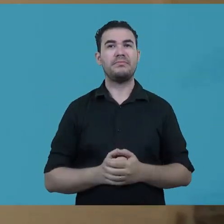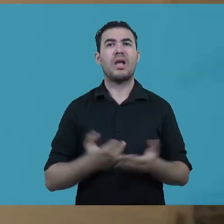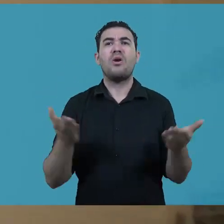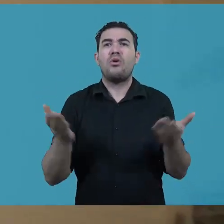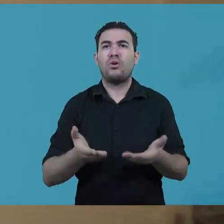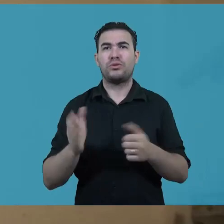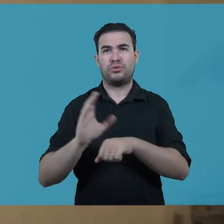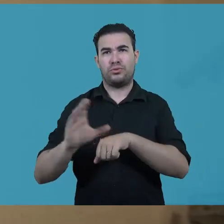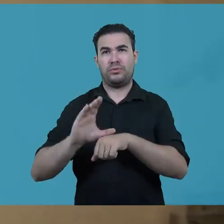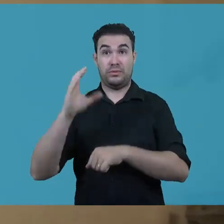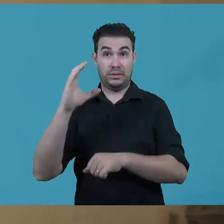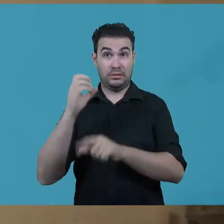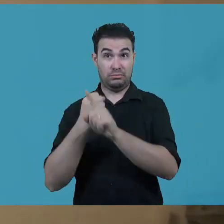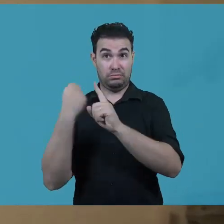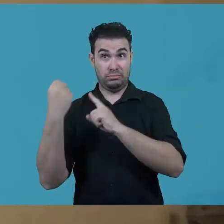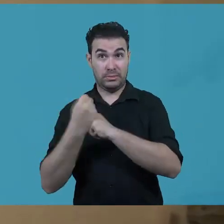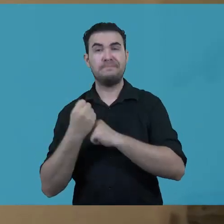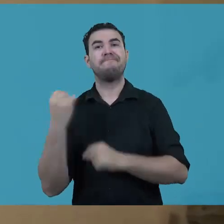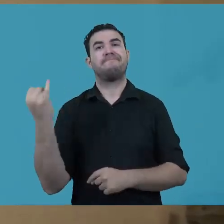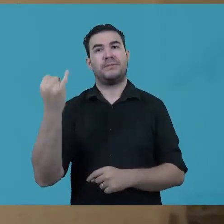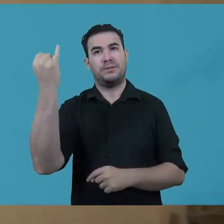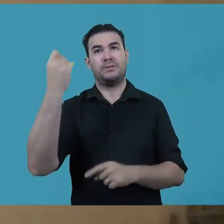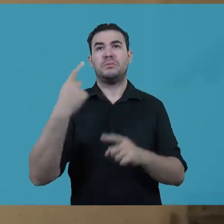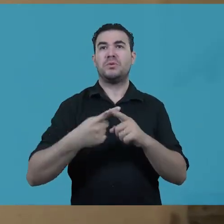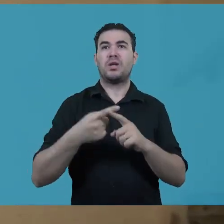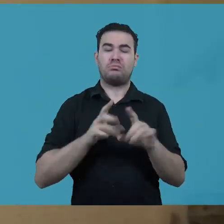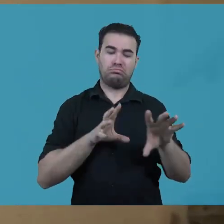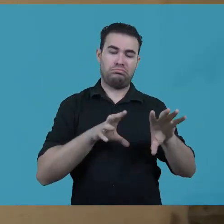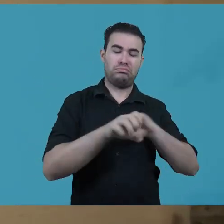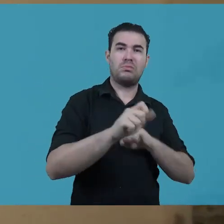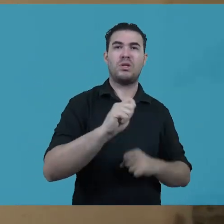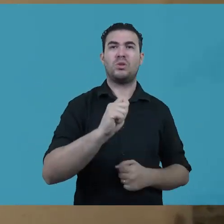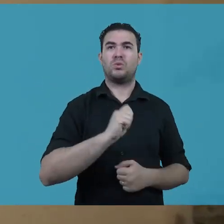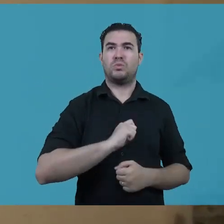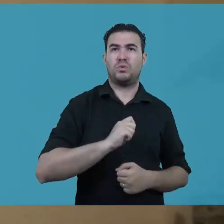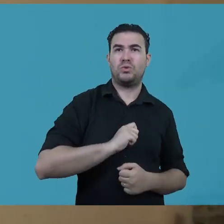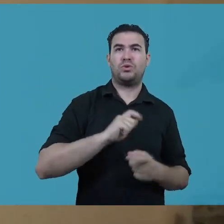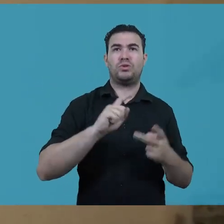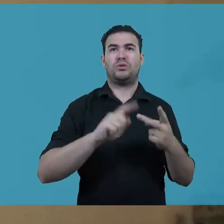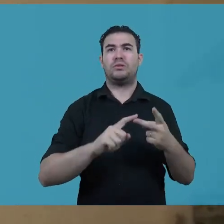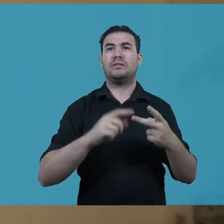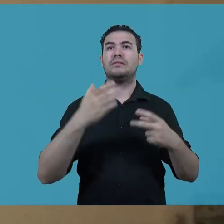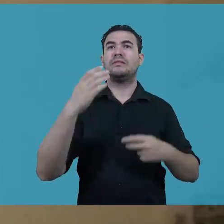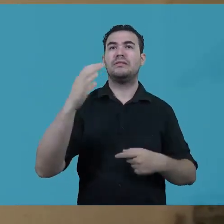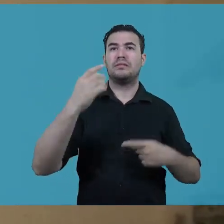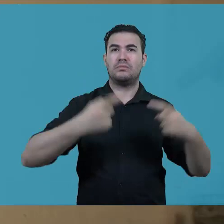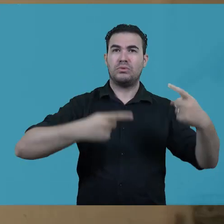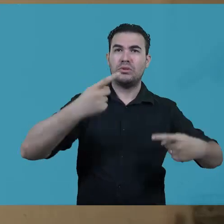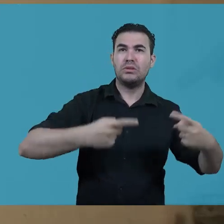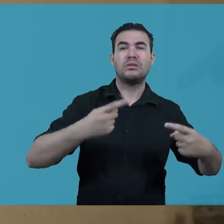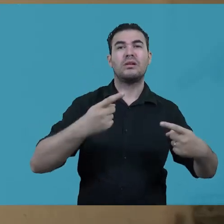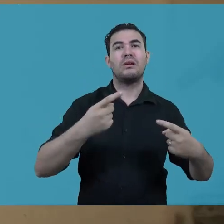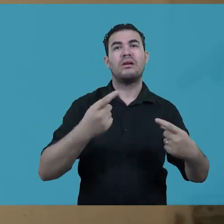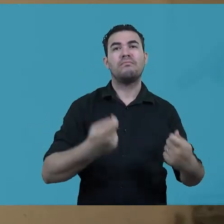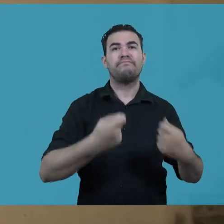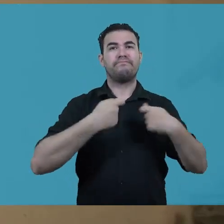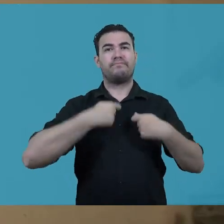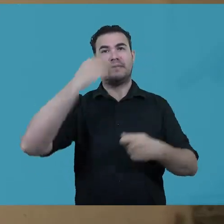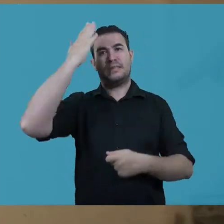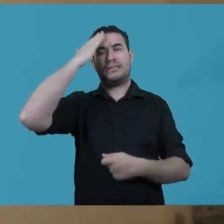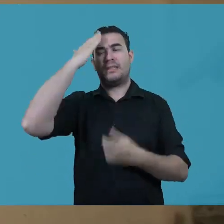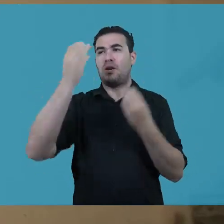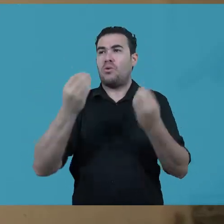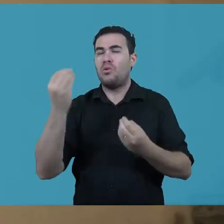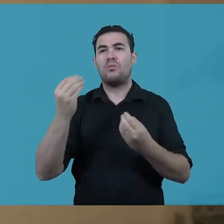porque hoje a sociologia, a antropologia, a ciência política são formas de conhecimento fundamentais para a gente entender como se organiza a